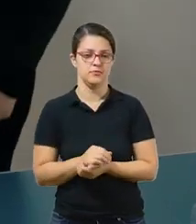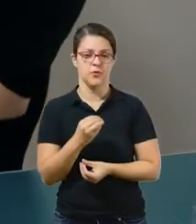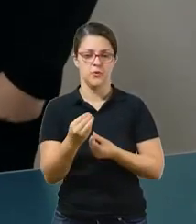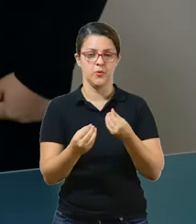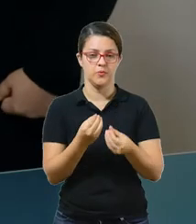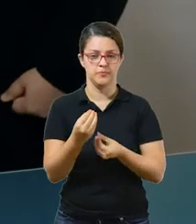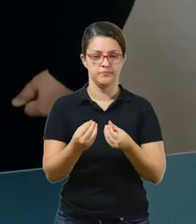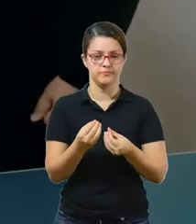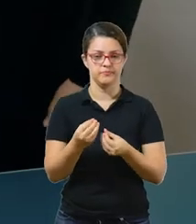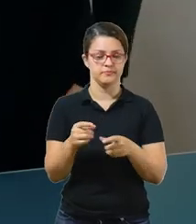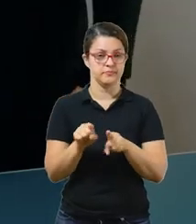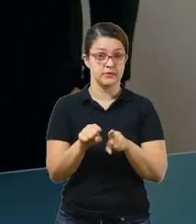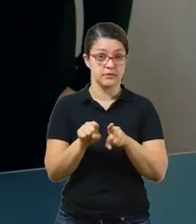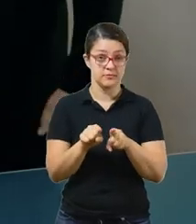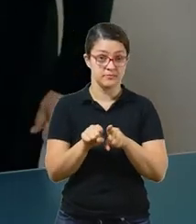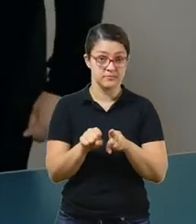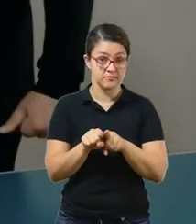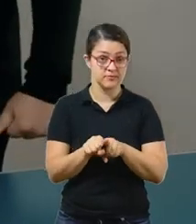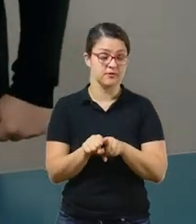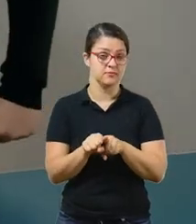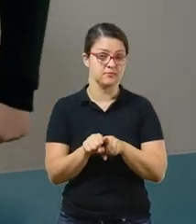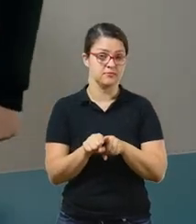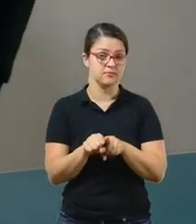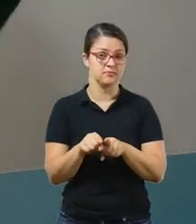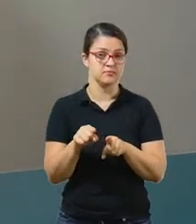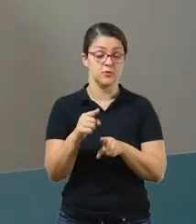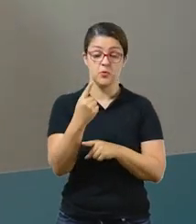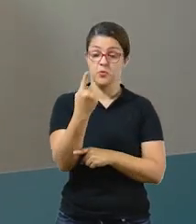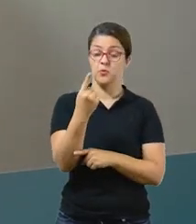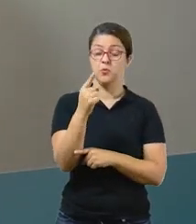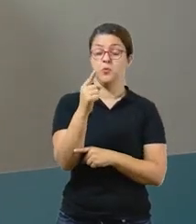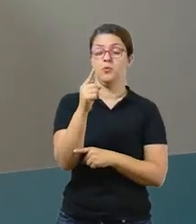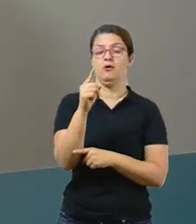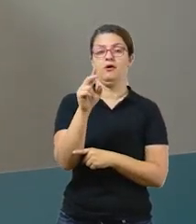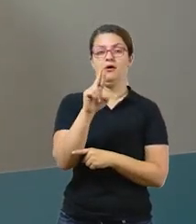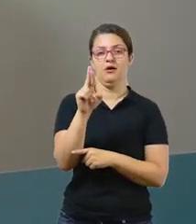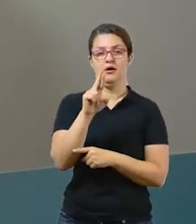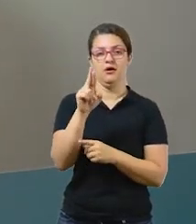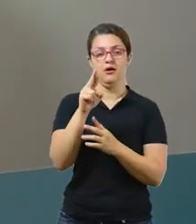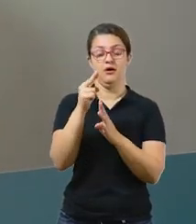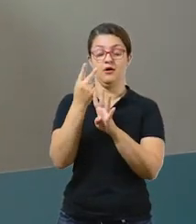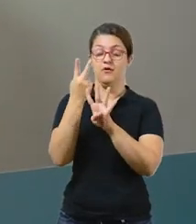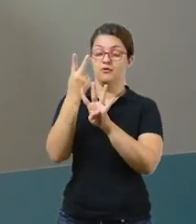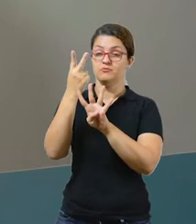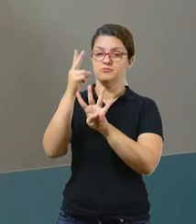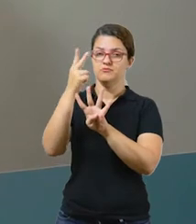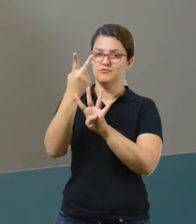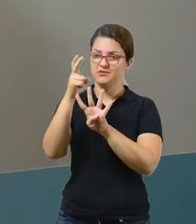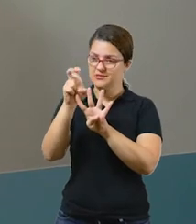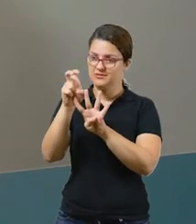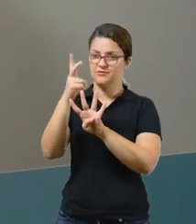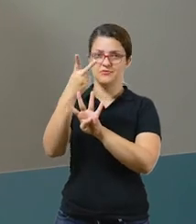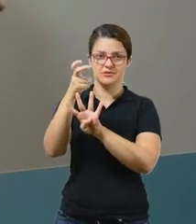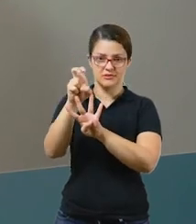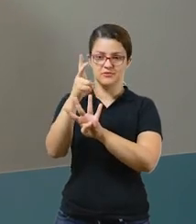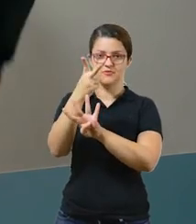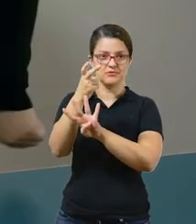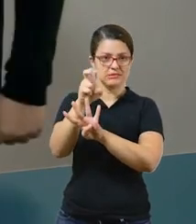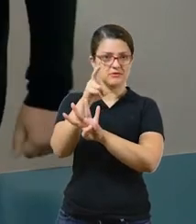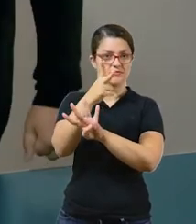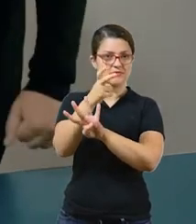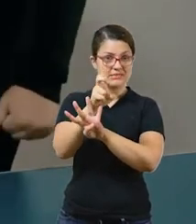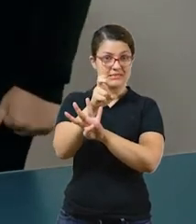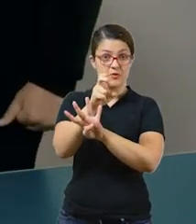por 4 moedas de 0,25 centavos. Se você somar 0,25, 0,25 e 0,25,